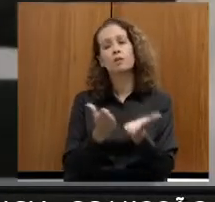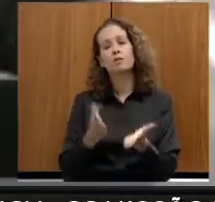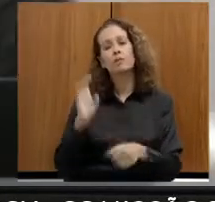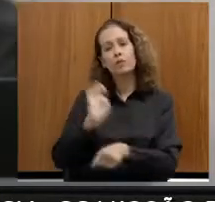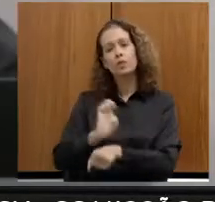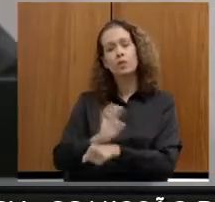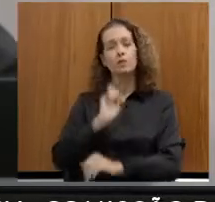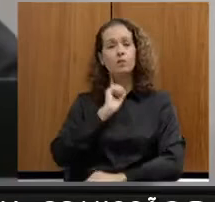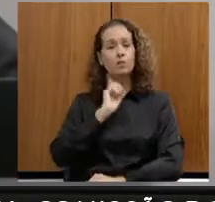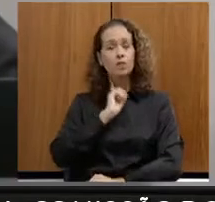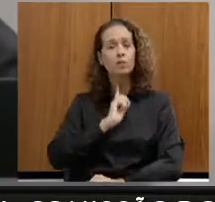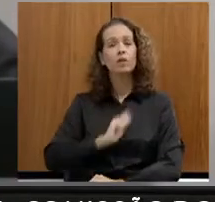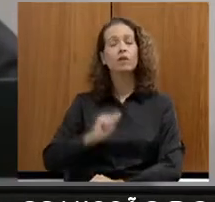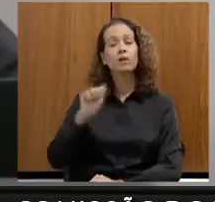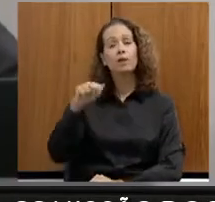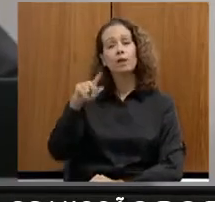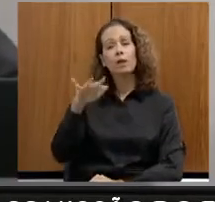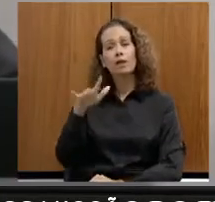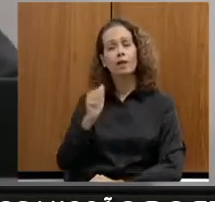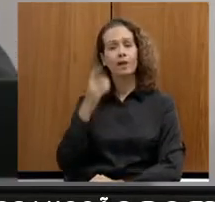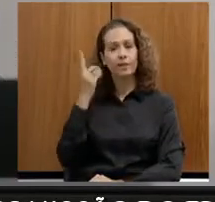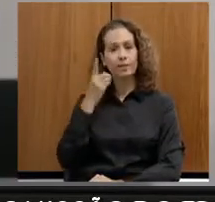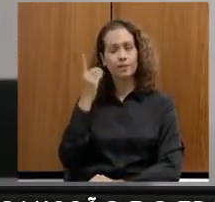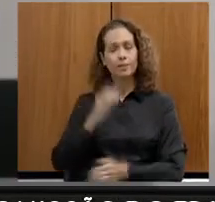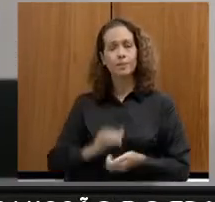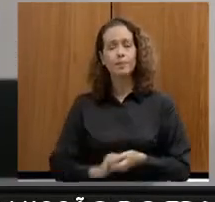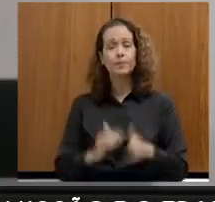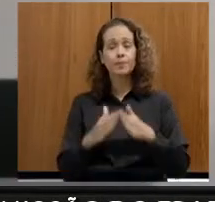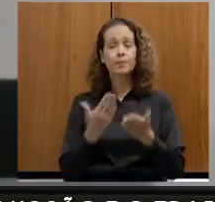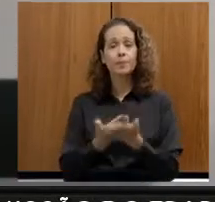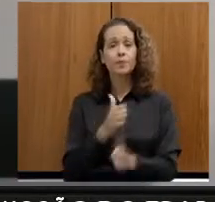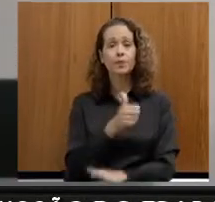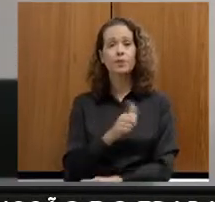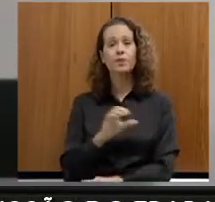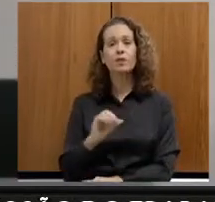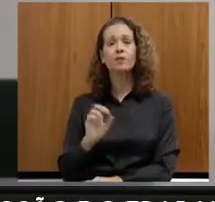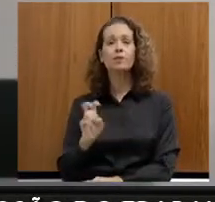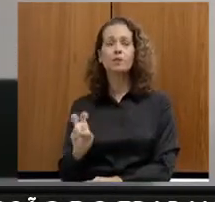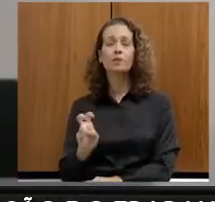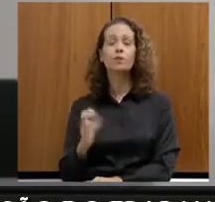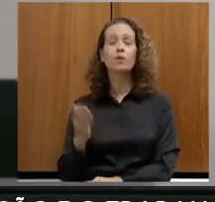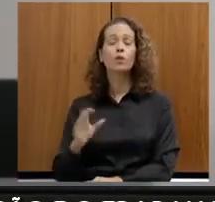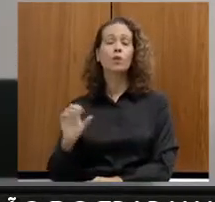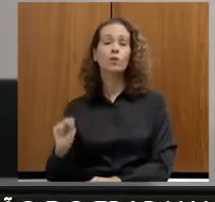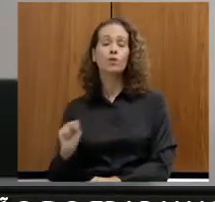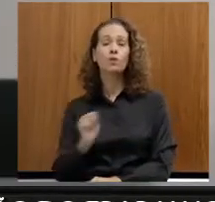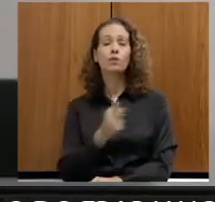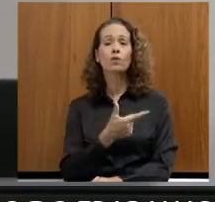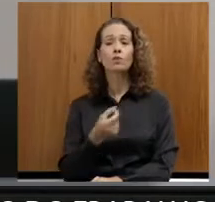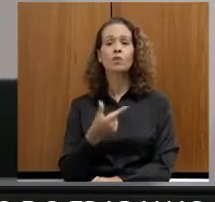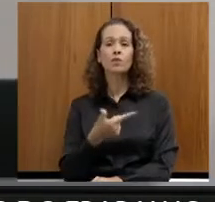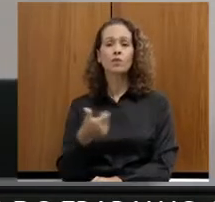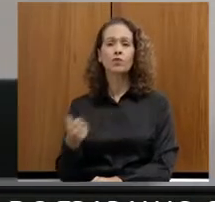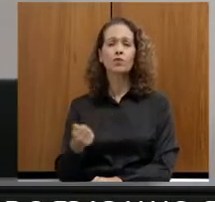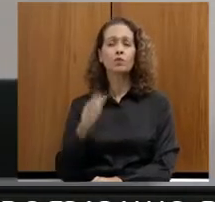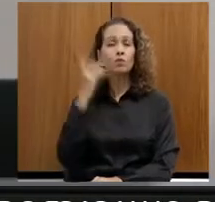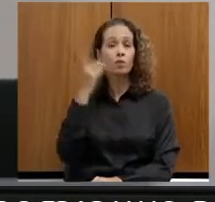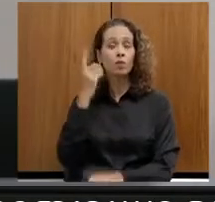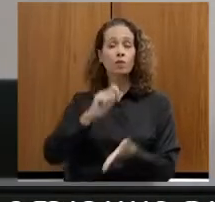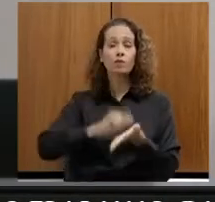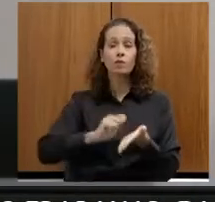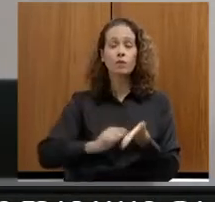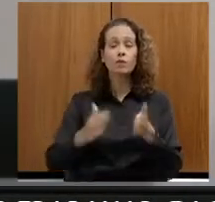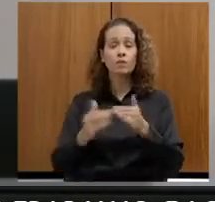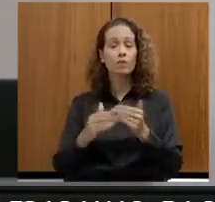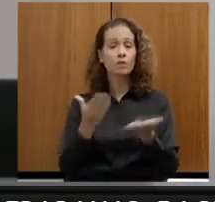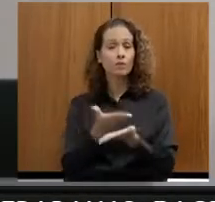Autora, deputada Andréia de Jesus. Requerimento 11058. 2021. A deputada que ele subscreve requer da